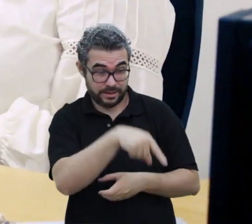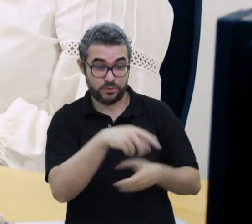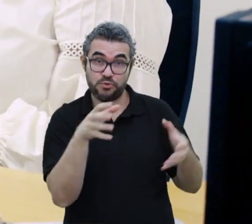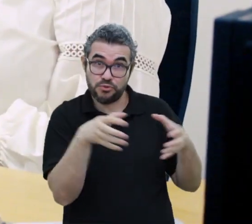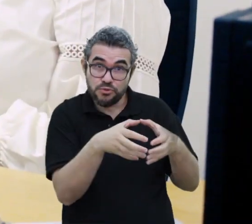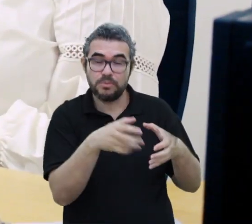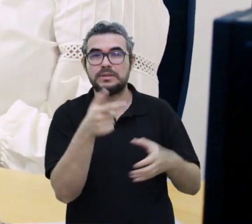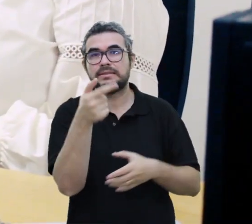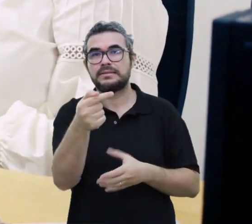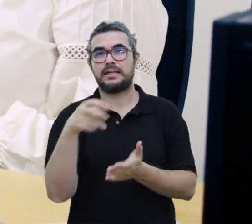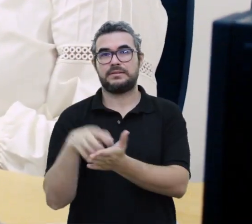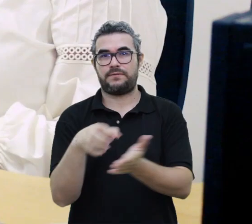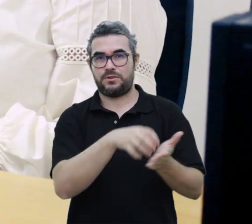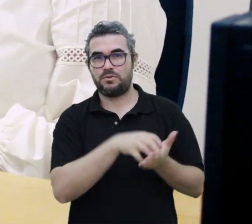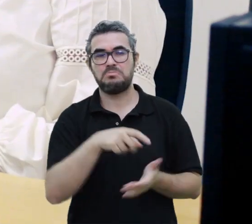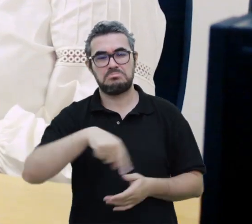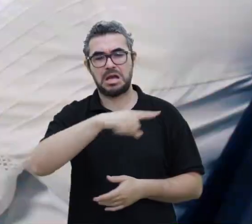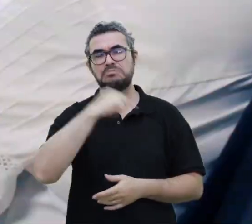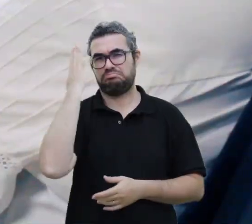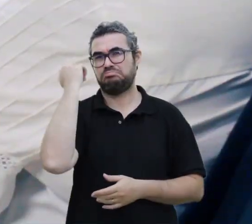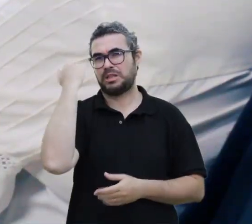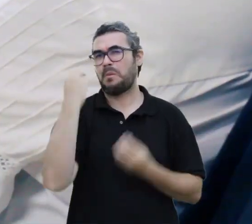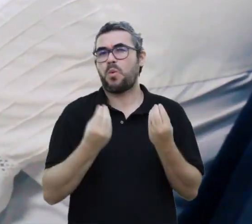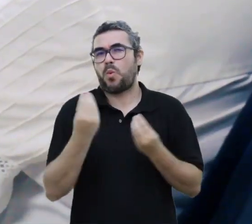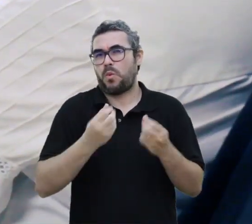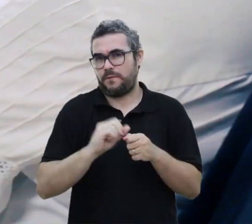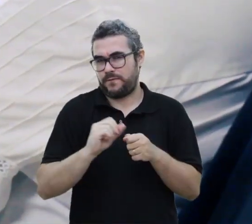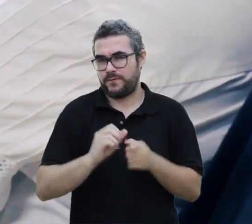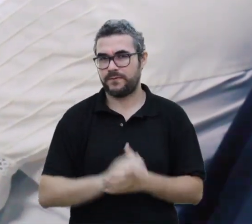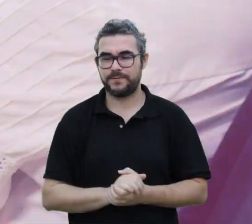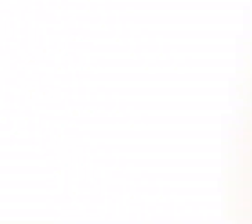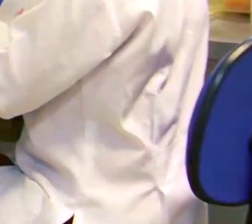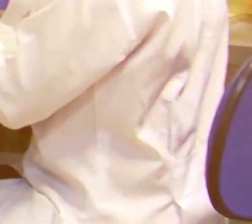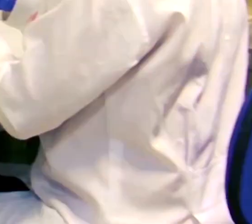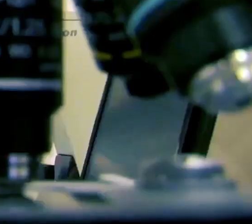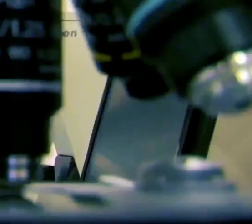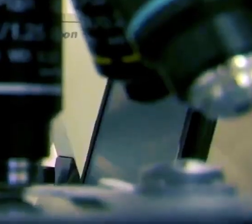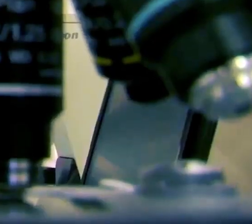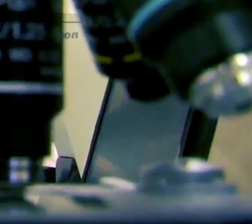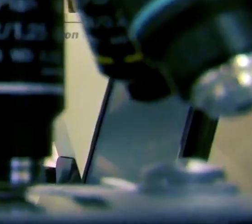sete servidores que trabalham na UFC inova estão qualificados para lidar.